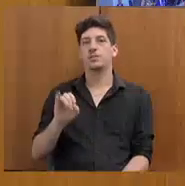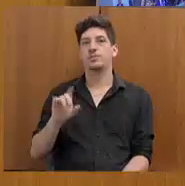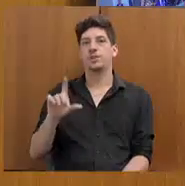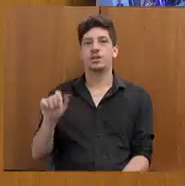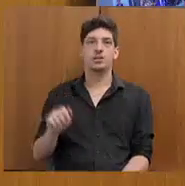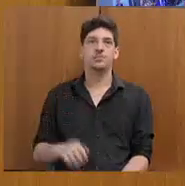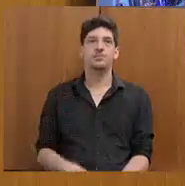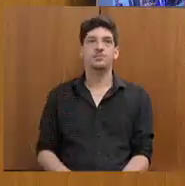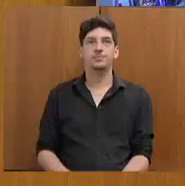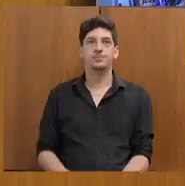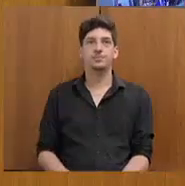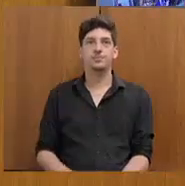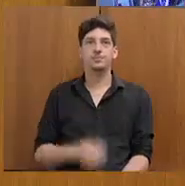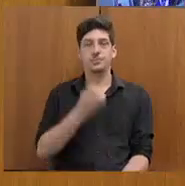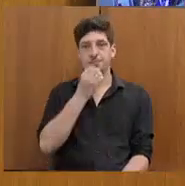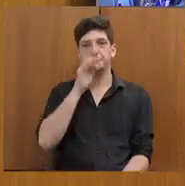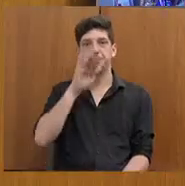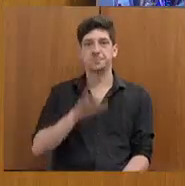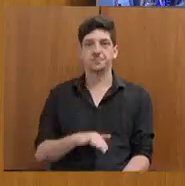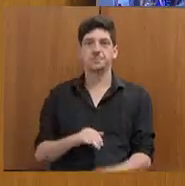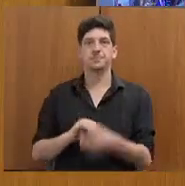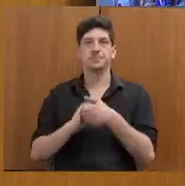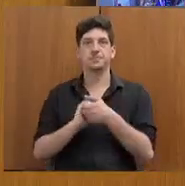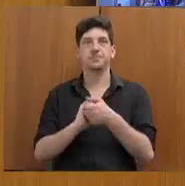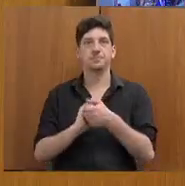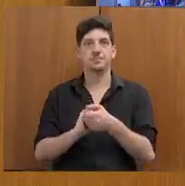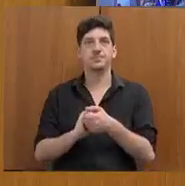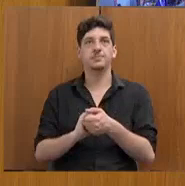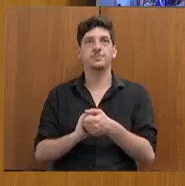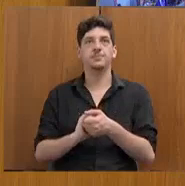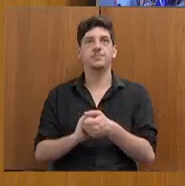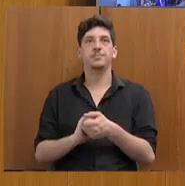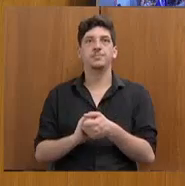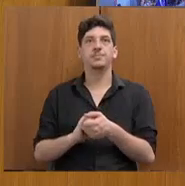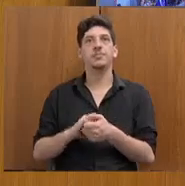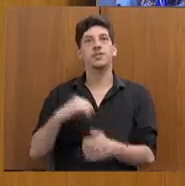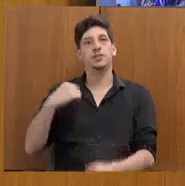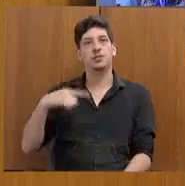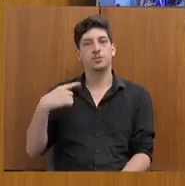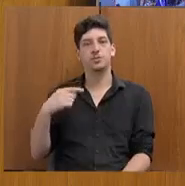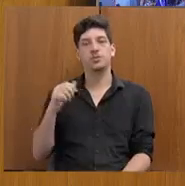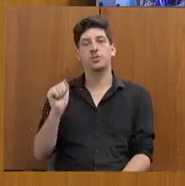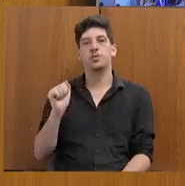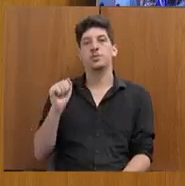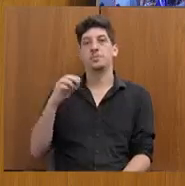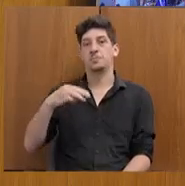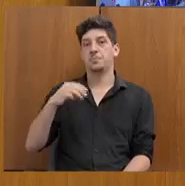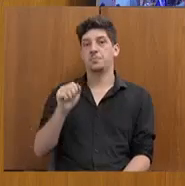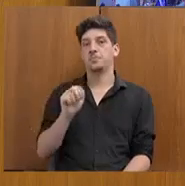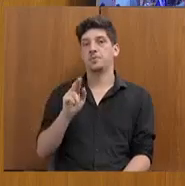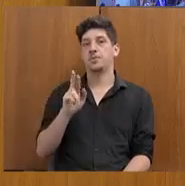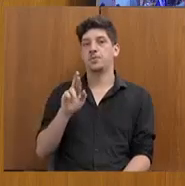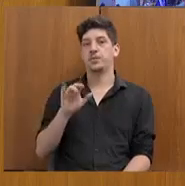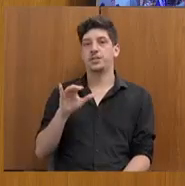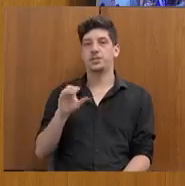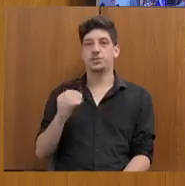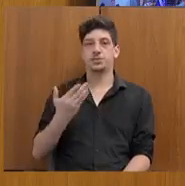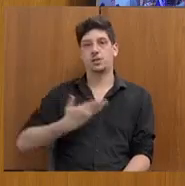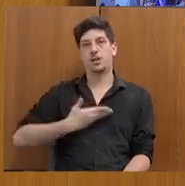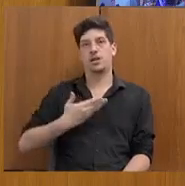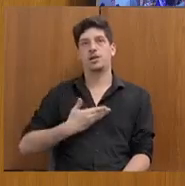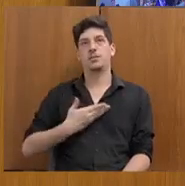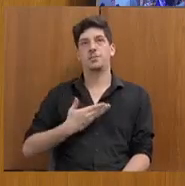Boa tarde. Queria cumprimentar aqui o doutor Maurício, que está presidindo aqui essa sessão. Amigo, companheiro de